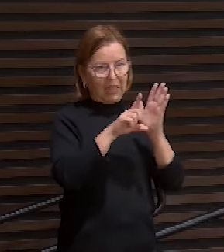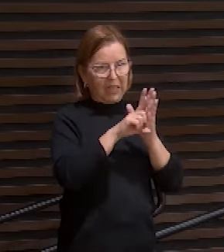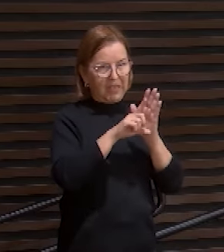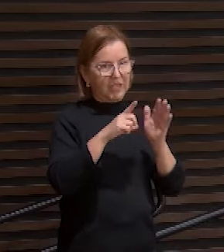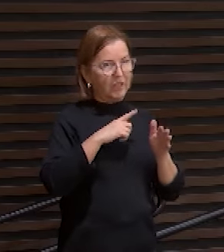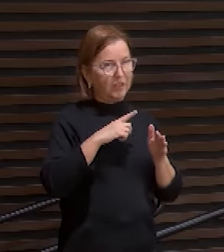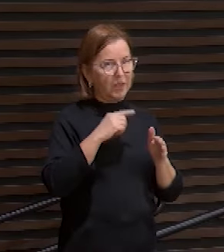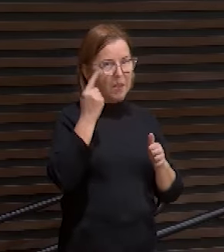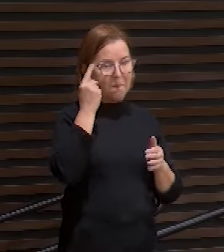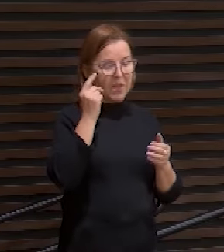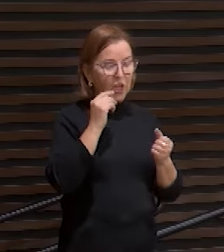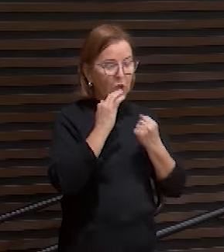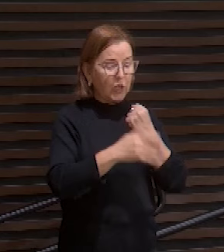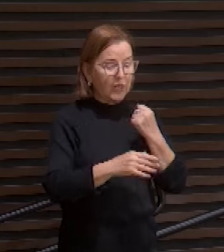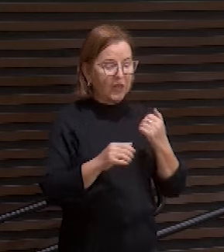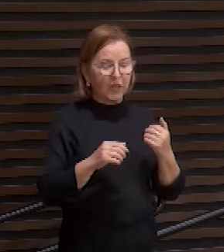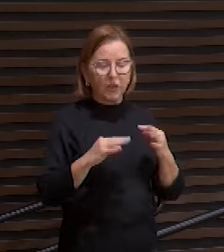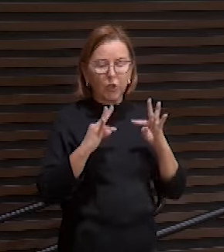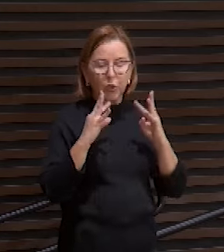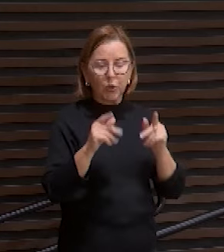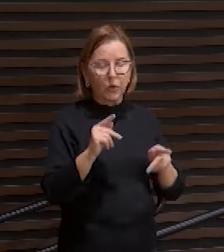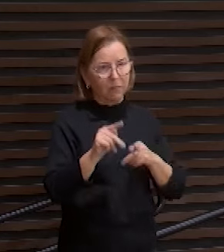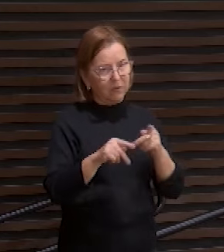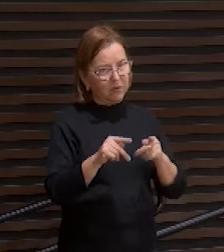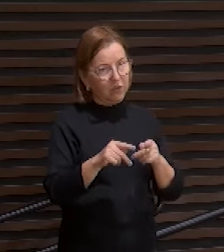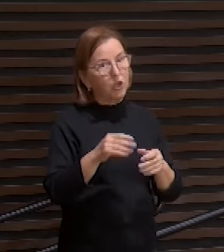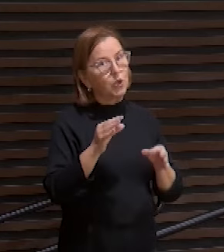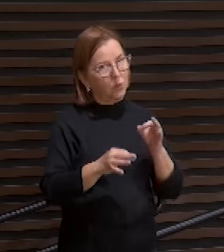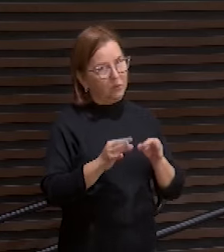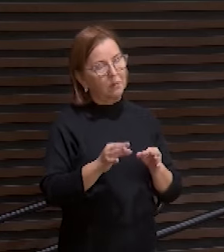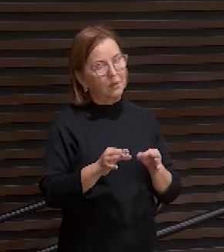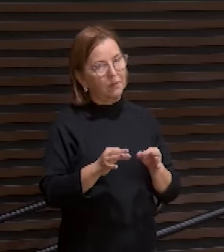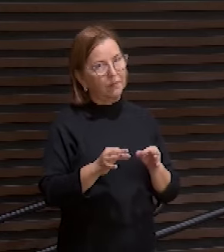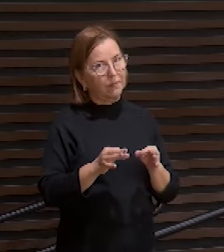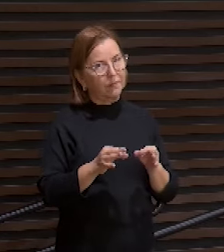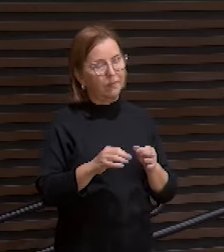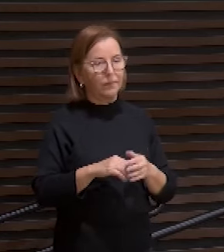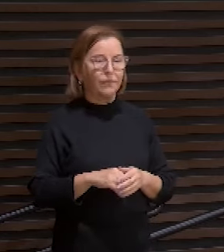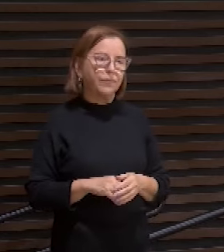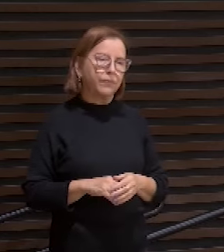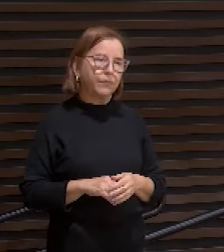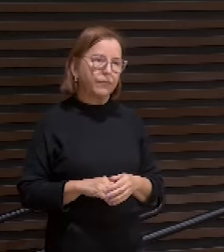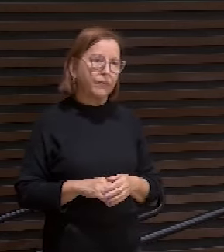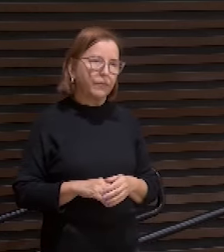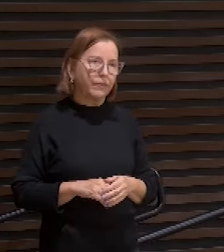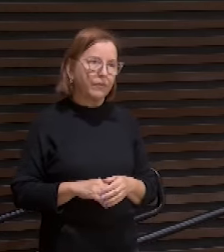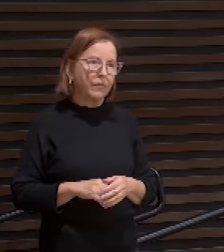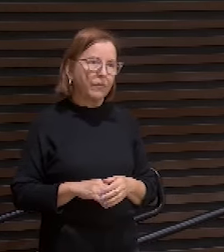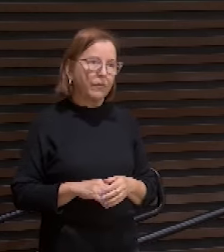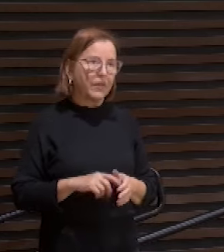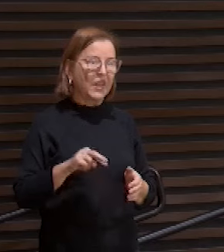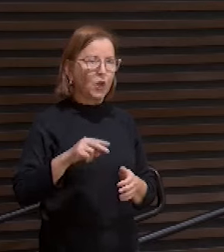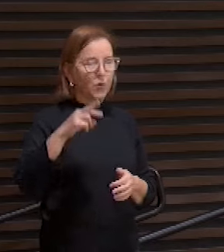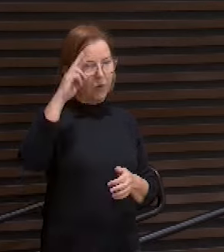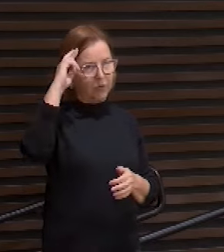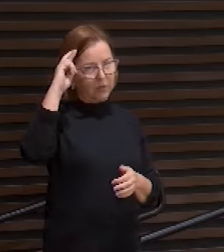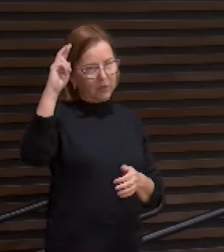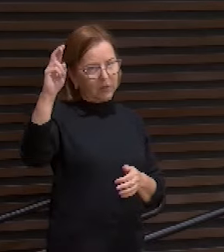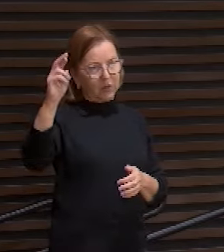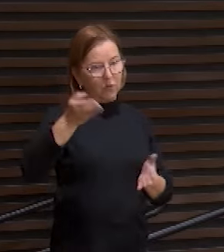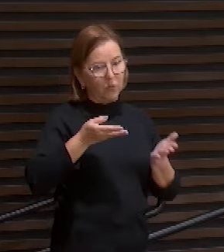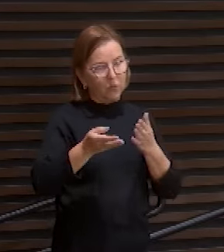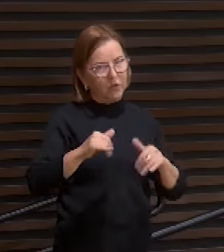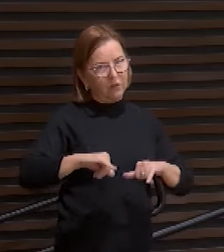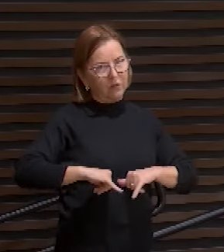condenar todos os homens justamente então como o senhor este servo